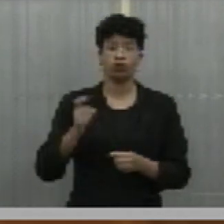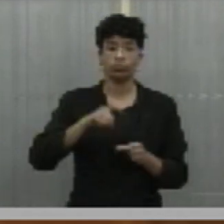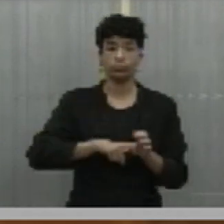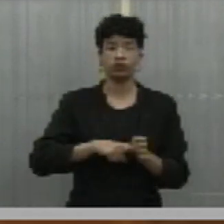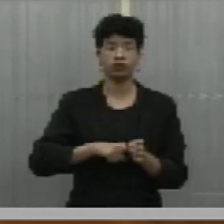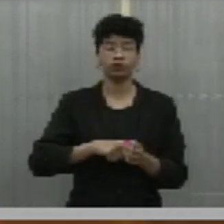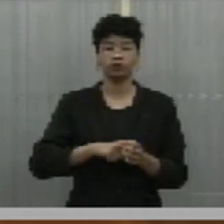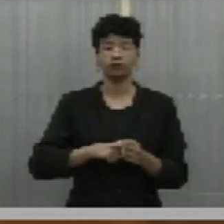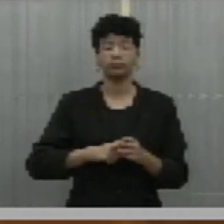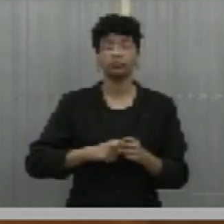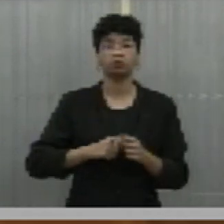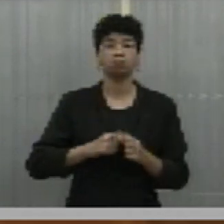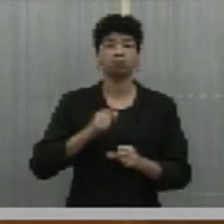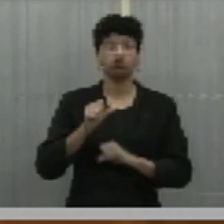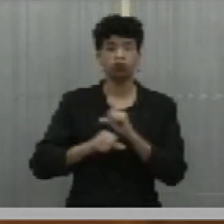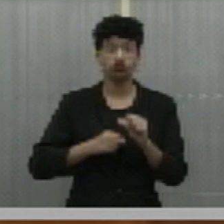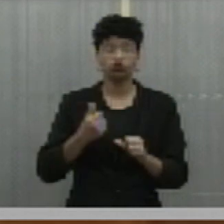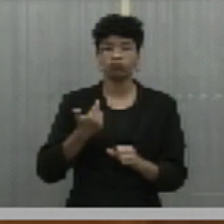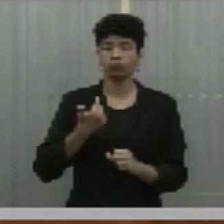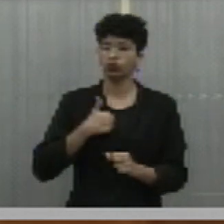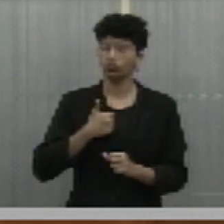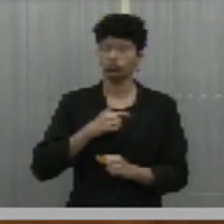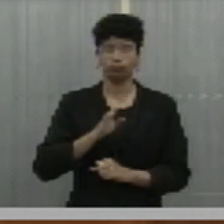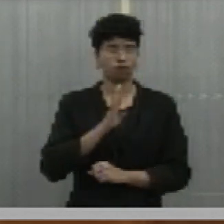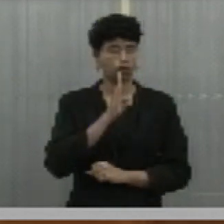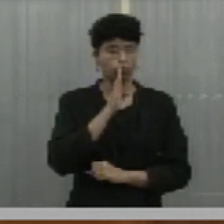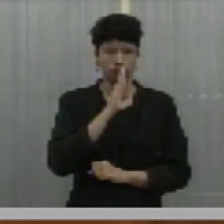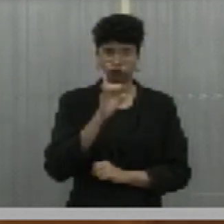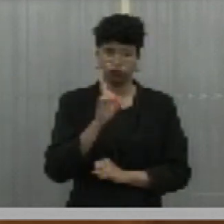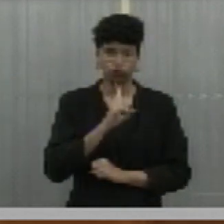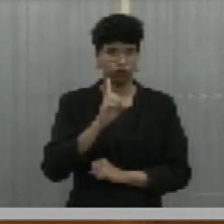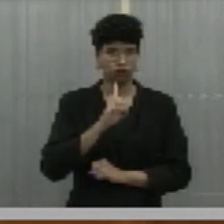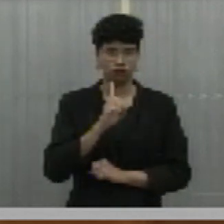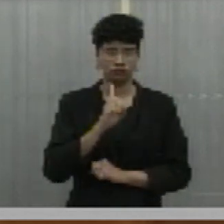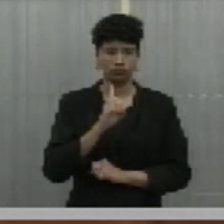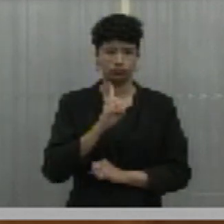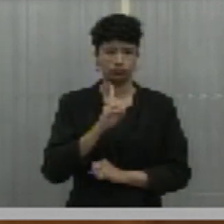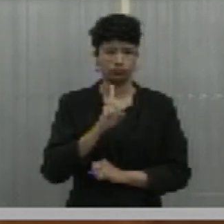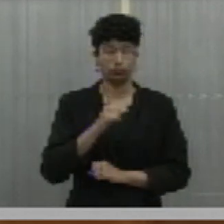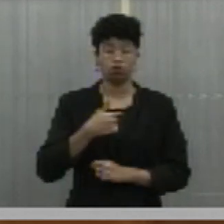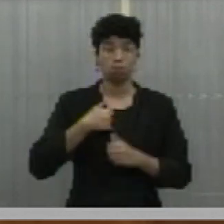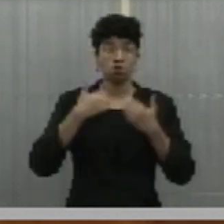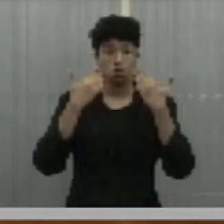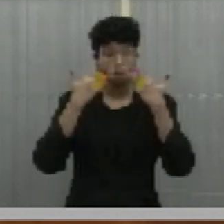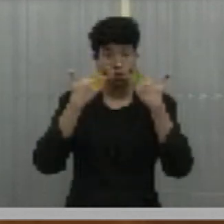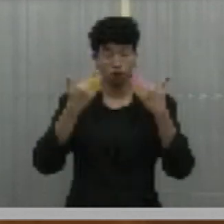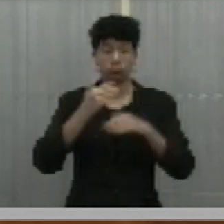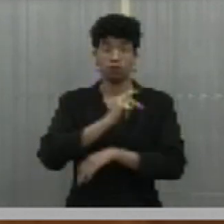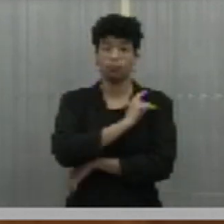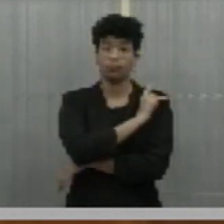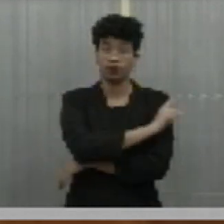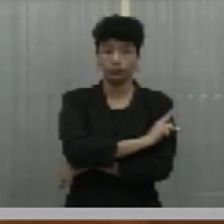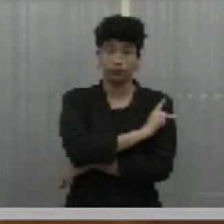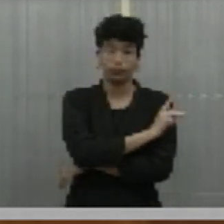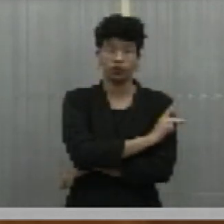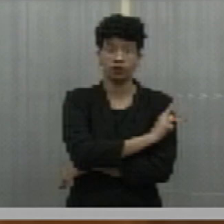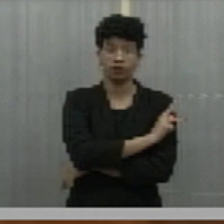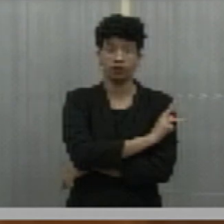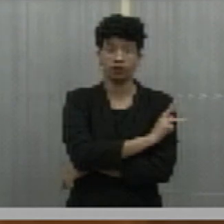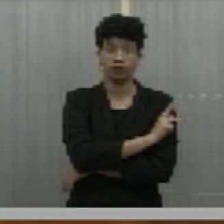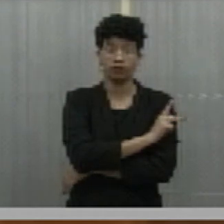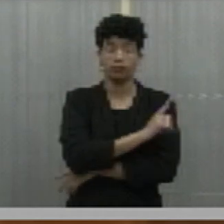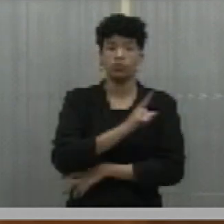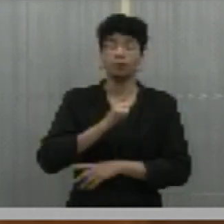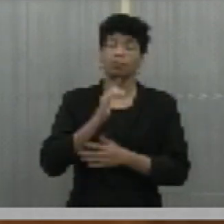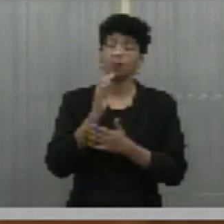forma renovada e a gente não vai dar trégua para a Equatorial. Nós não vamos dar trégua, nós vamos mostrar para os piauienses, para uma parte